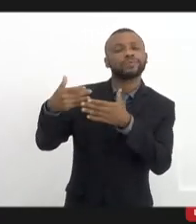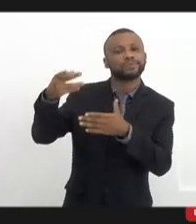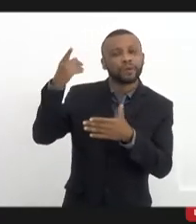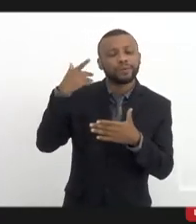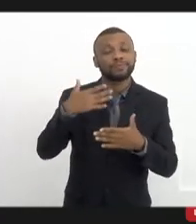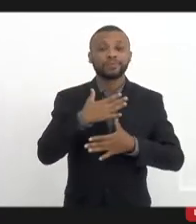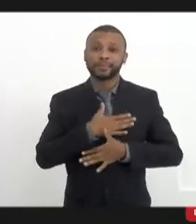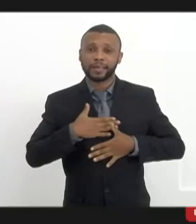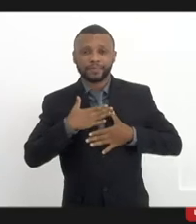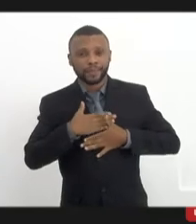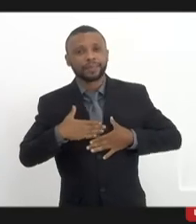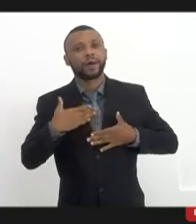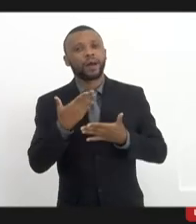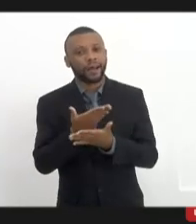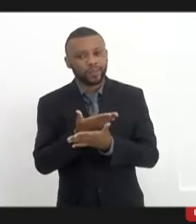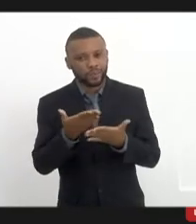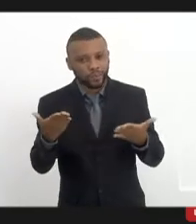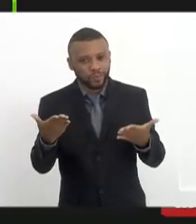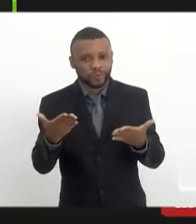todos, né?